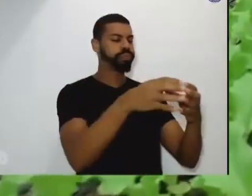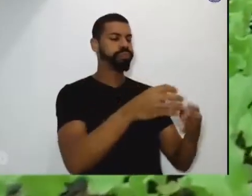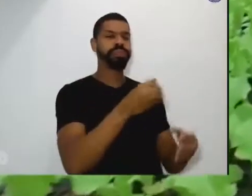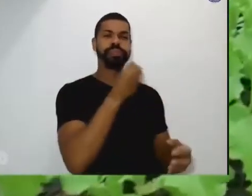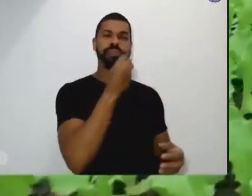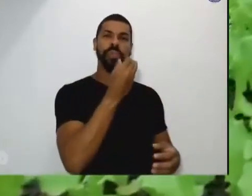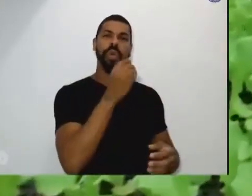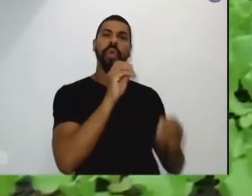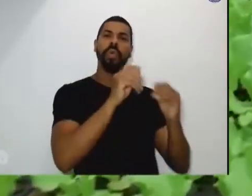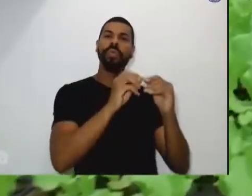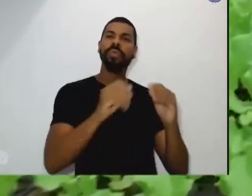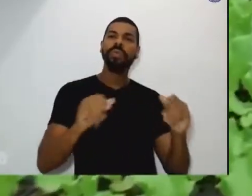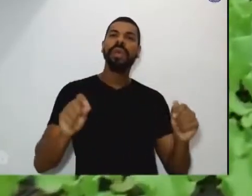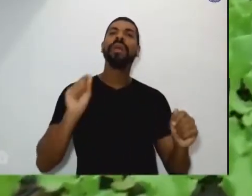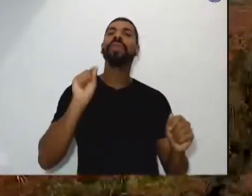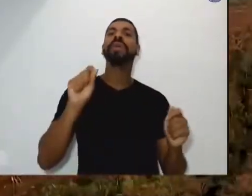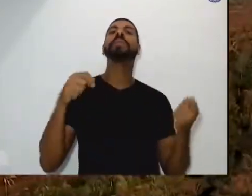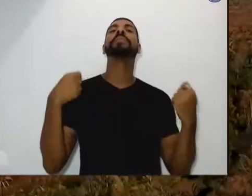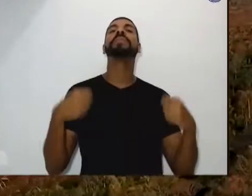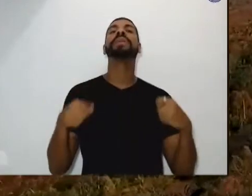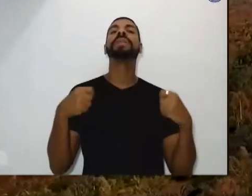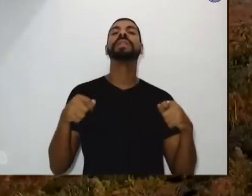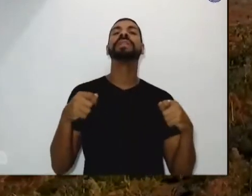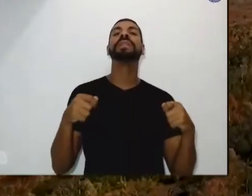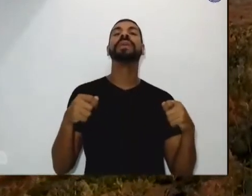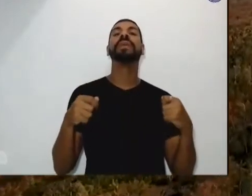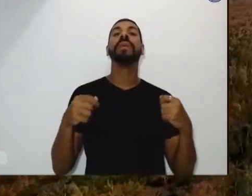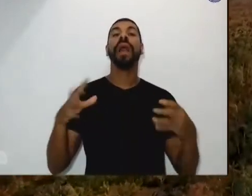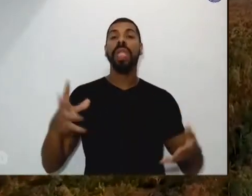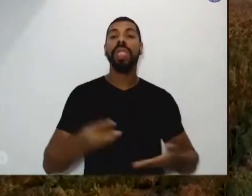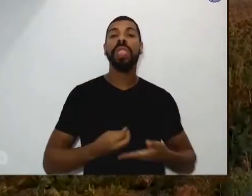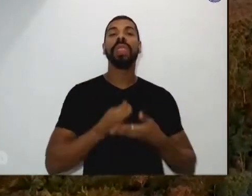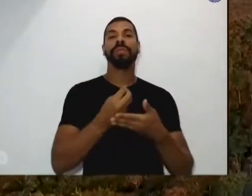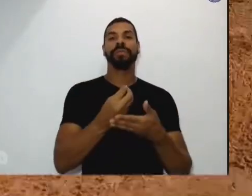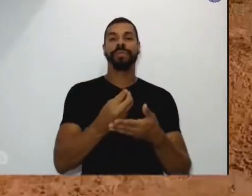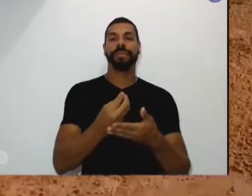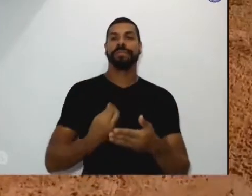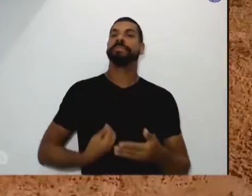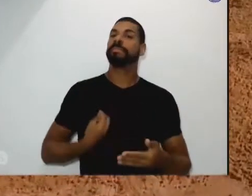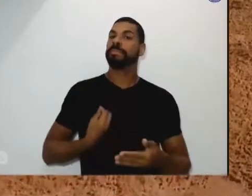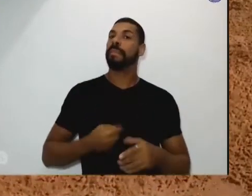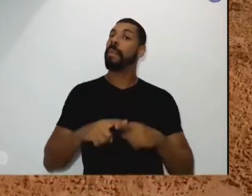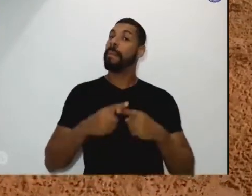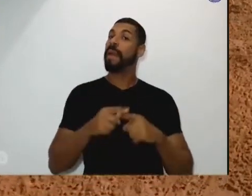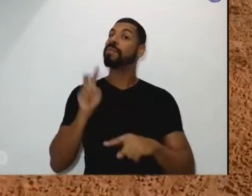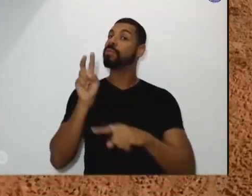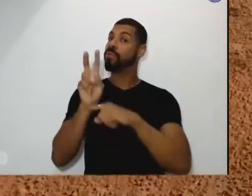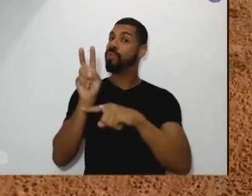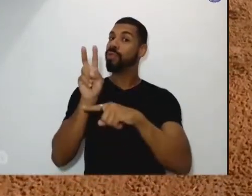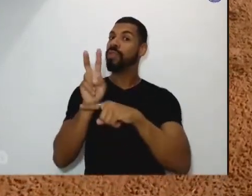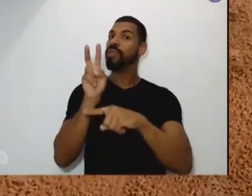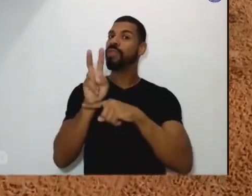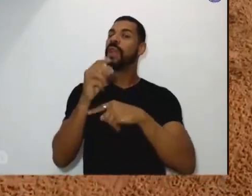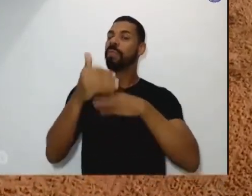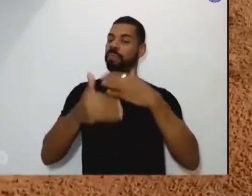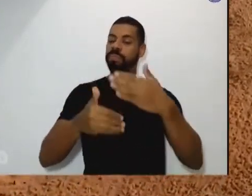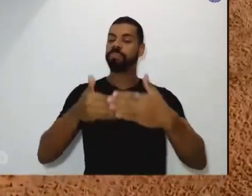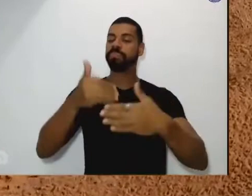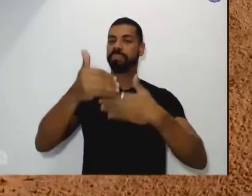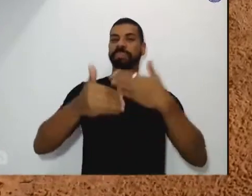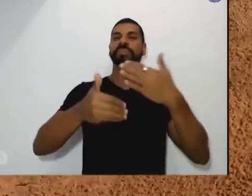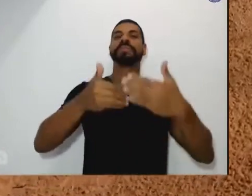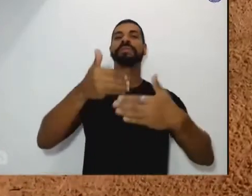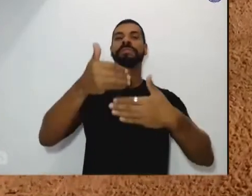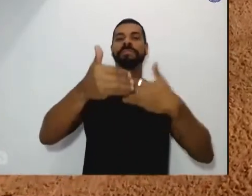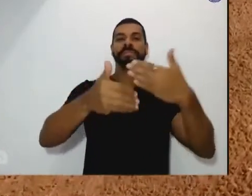necessita para a sua sobrevivência, mas tem também o dever de protegê-la e garantir a continuidade da sua fertilidade